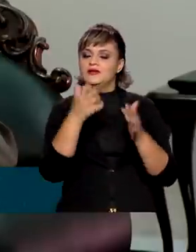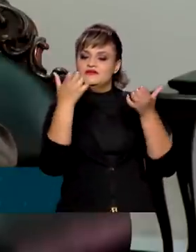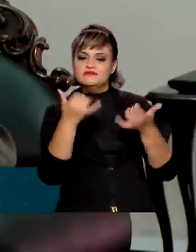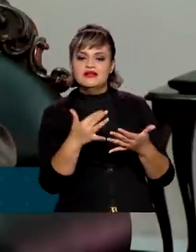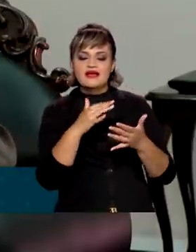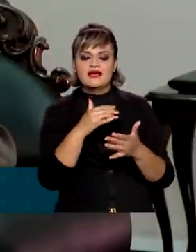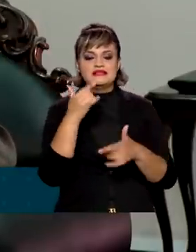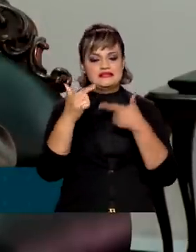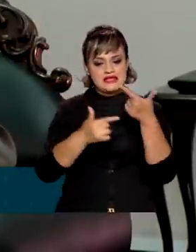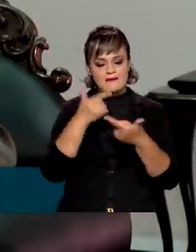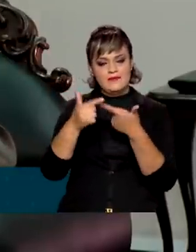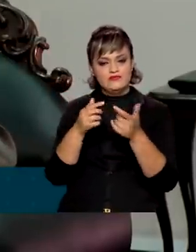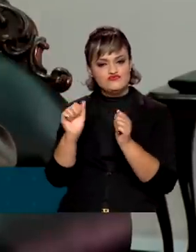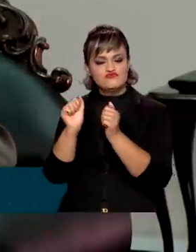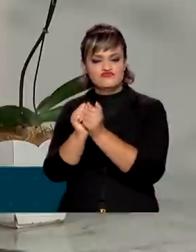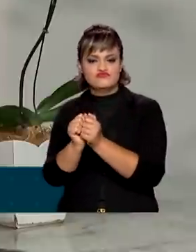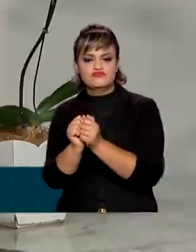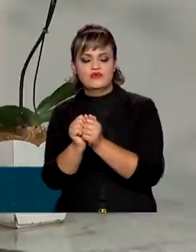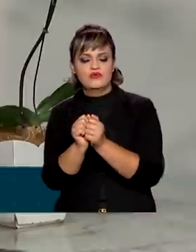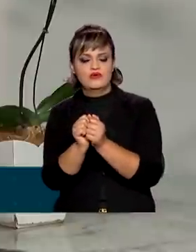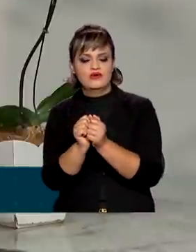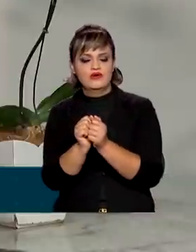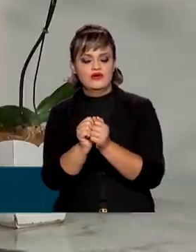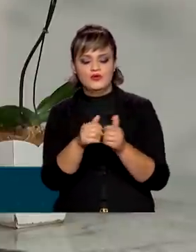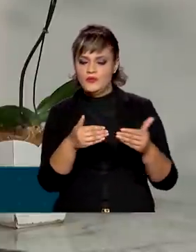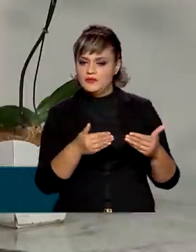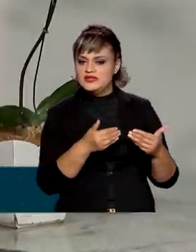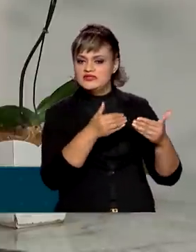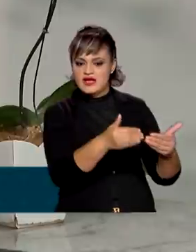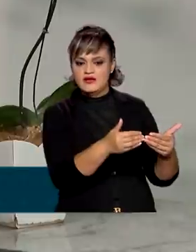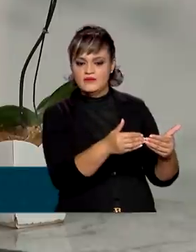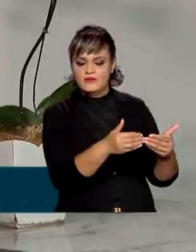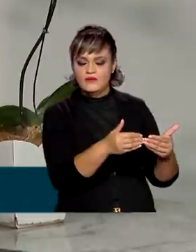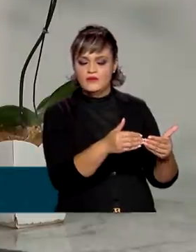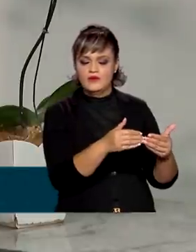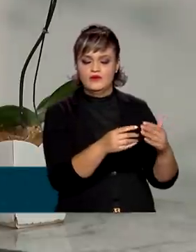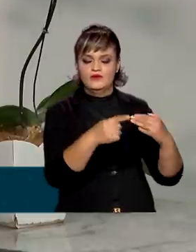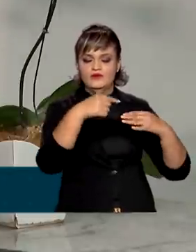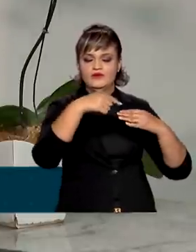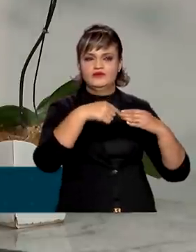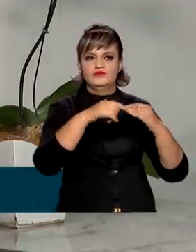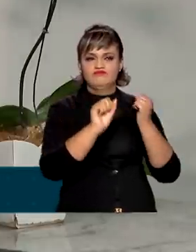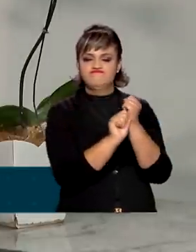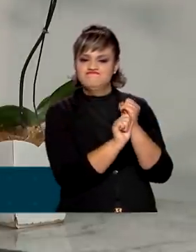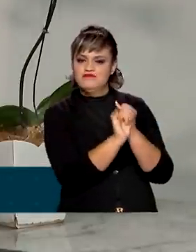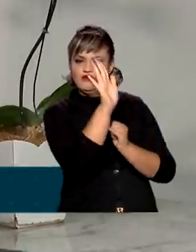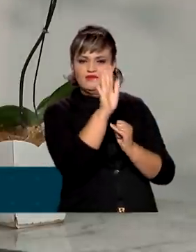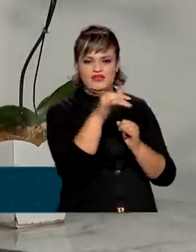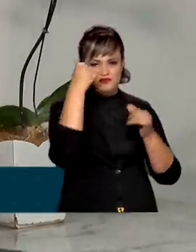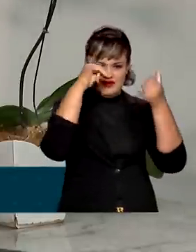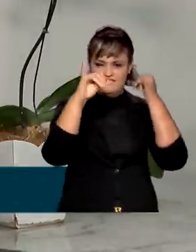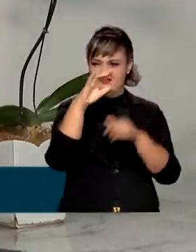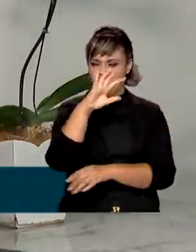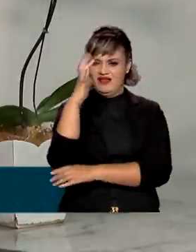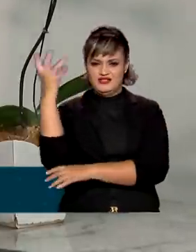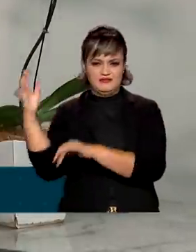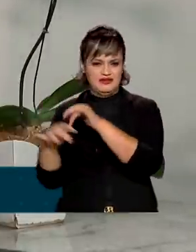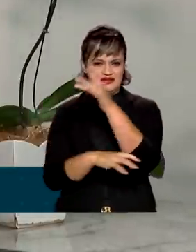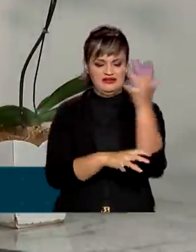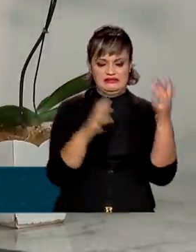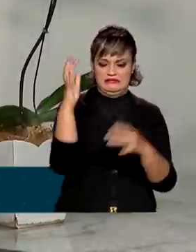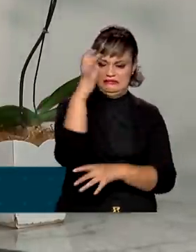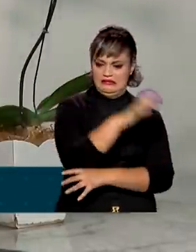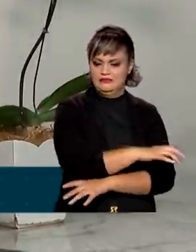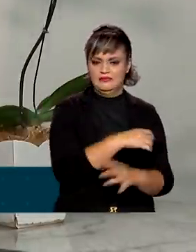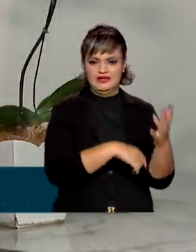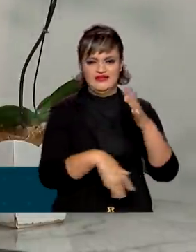dessas operações conjuntas que foram feitas com o Ministério do Meio Ambiente no combate ao desmatamento na Amazônia. Conta um pouquinho para a gente como